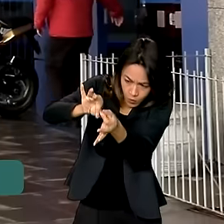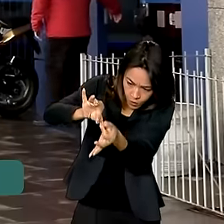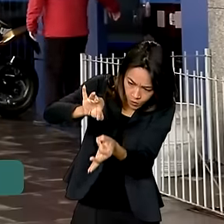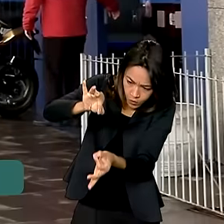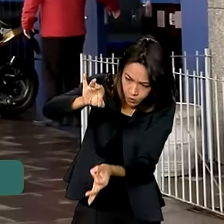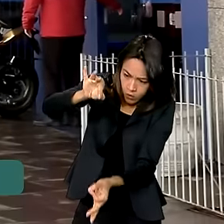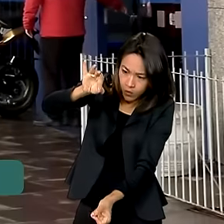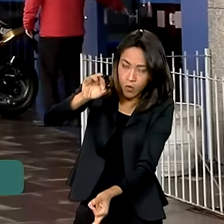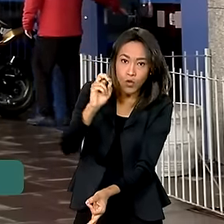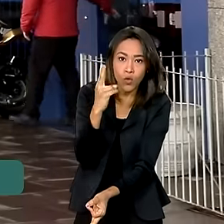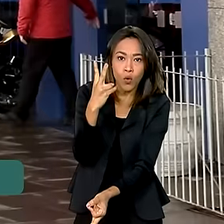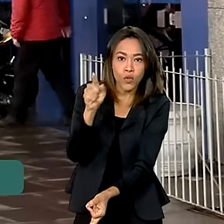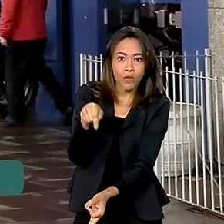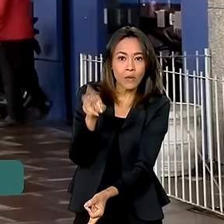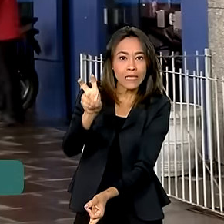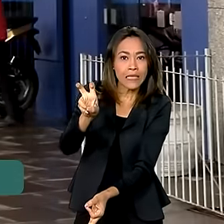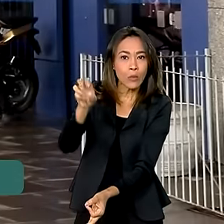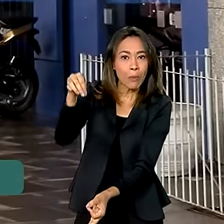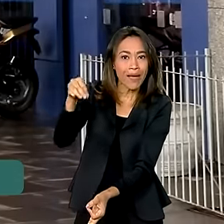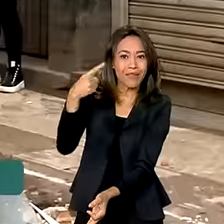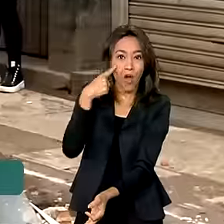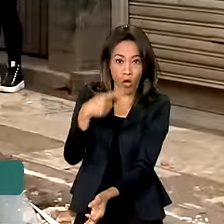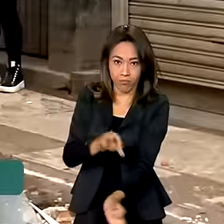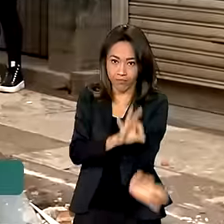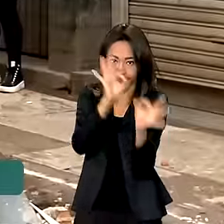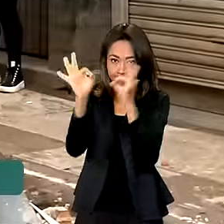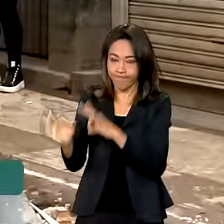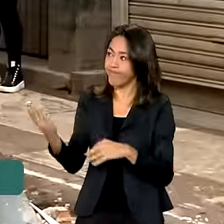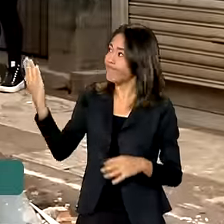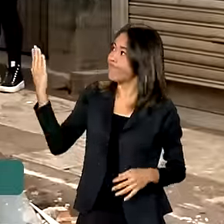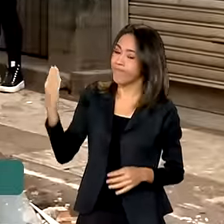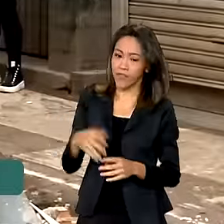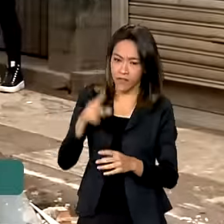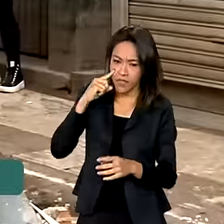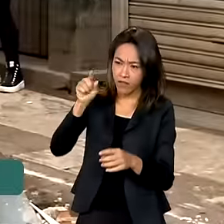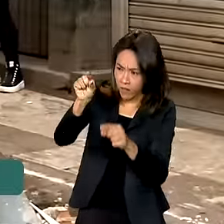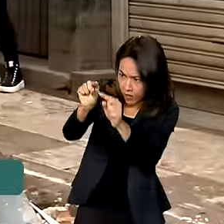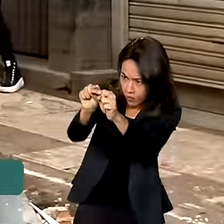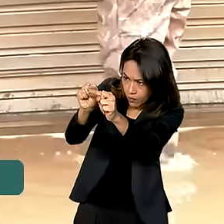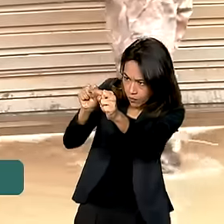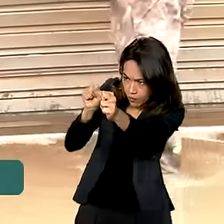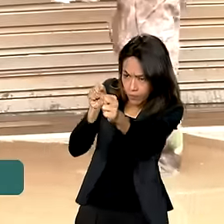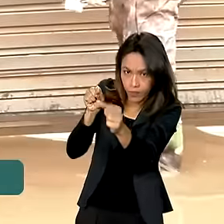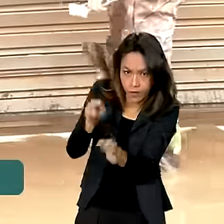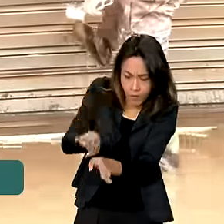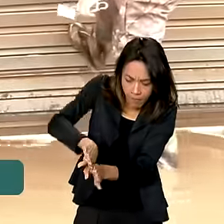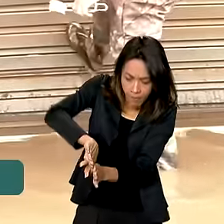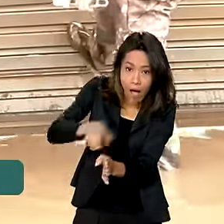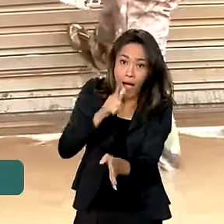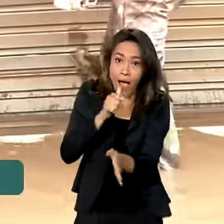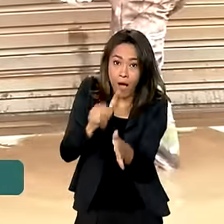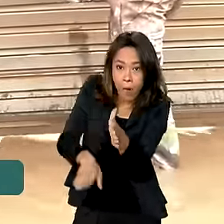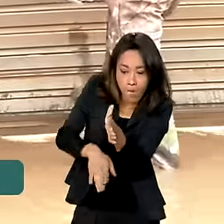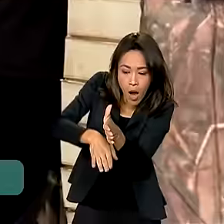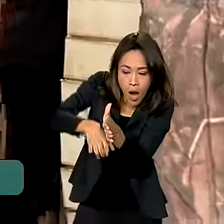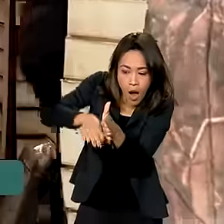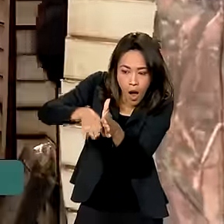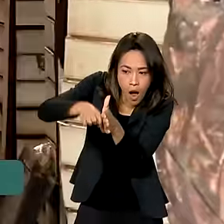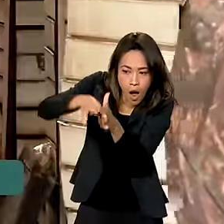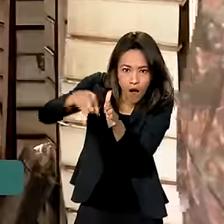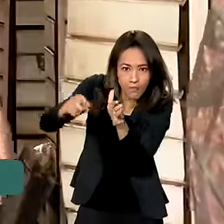gente fez uma reportagem que a gente vai ver agora. As marcas na parede mostram até onde a água chegou.